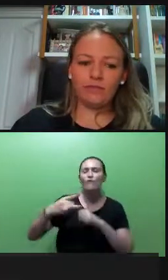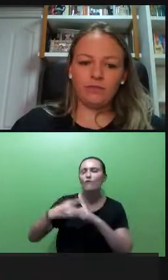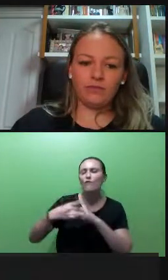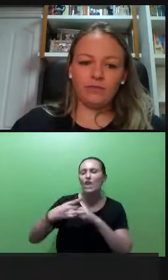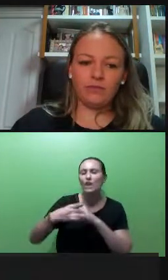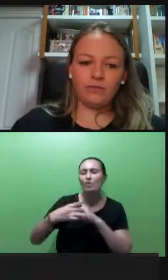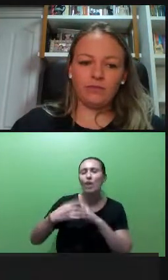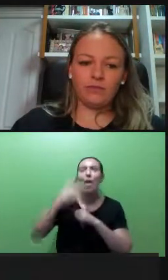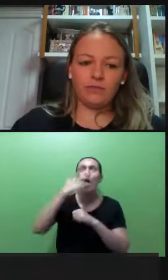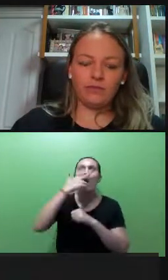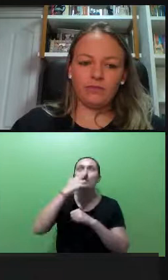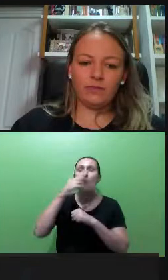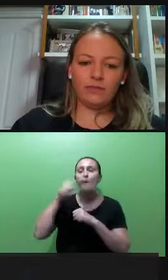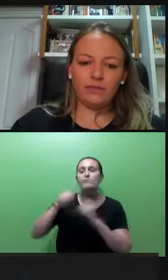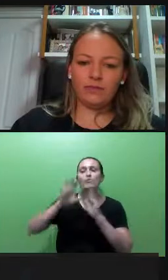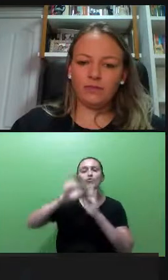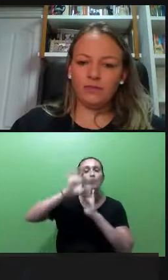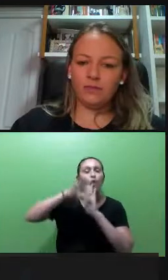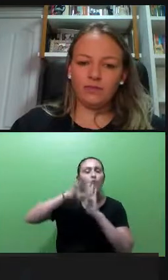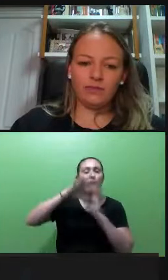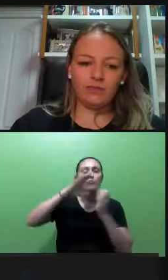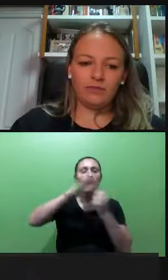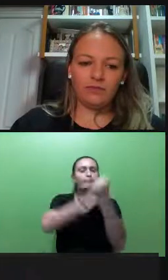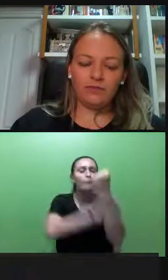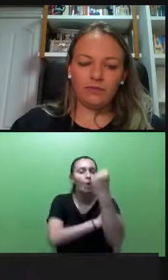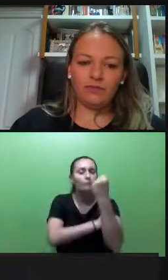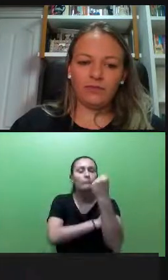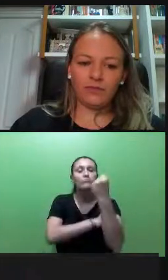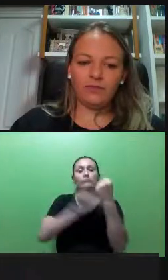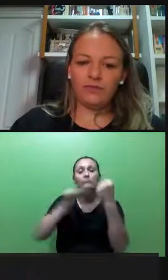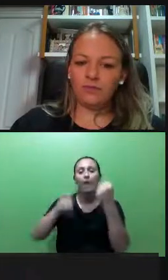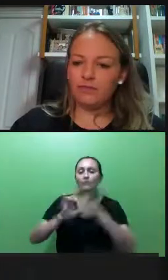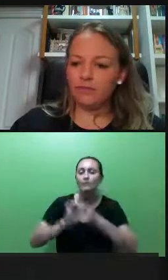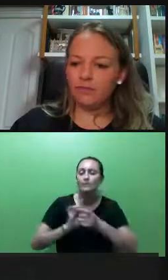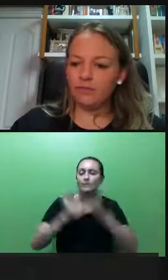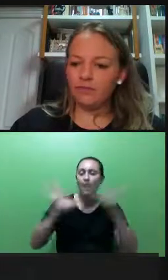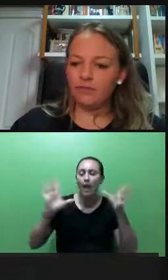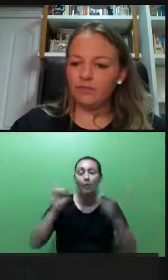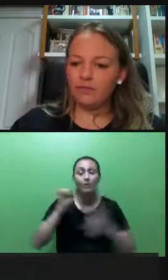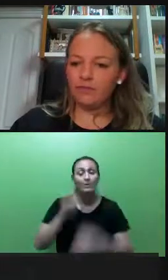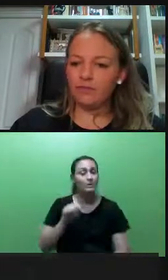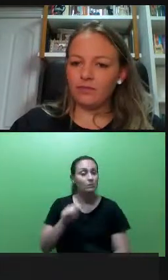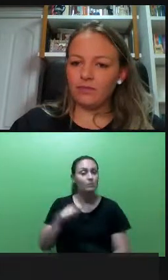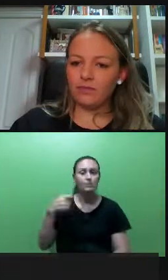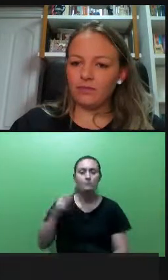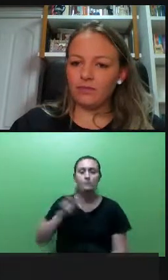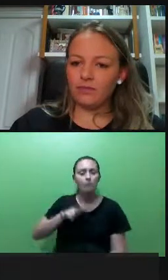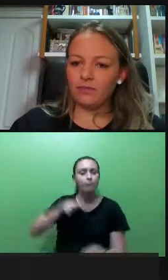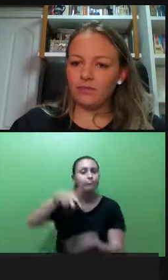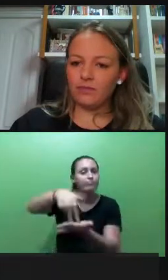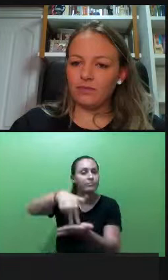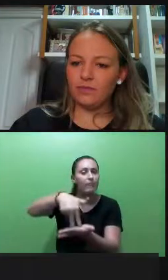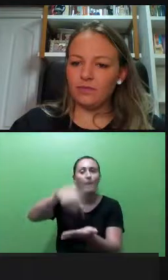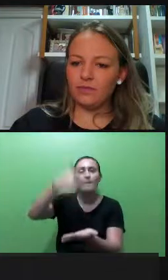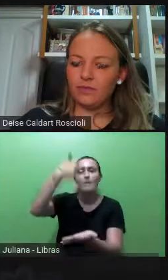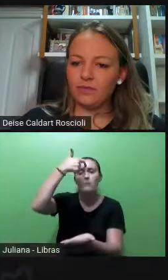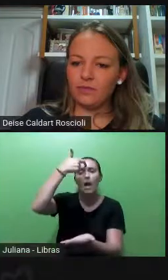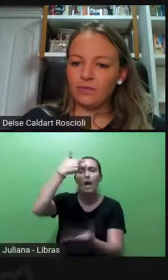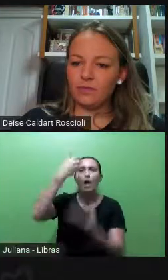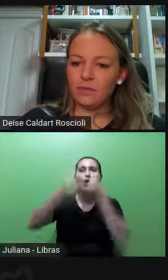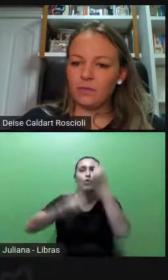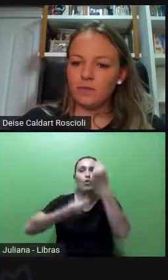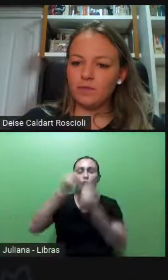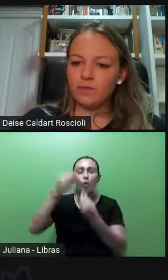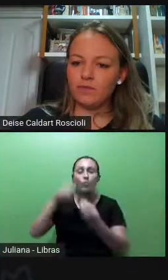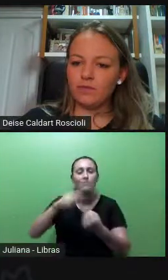mas é preciso a gente falar que é do feminismo liberal, né, a gente precisa também pensar nisso, que há, quando se fala em feminismo